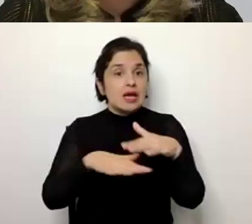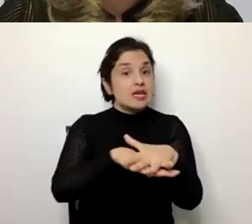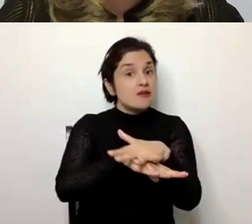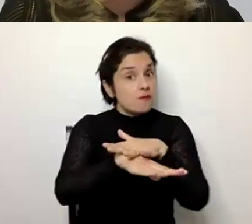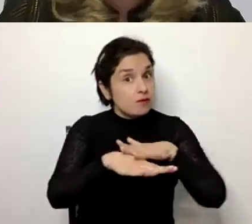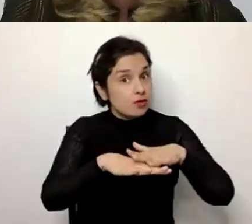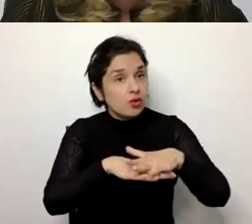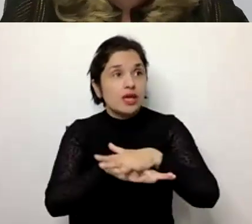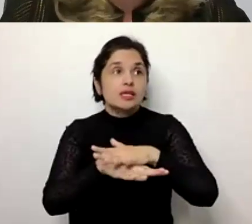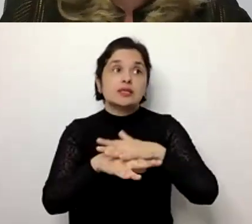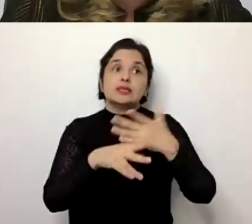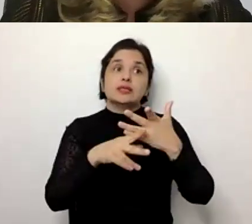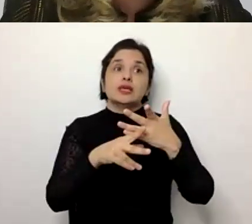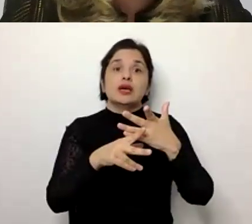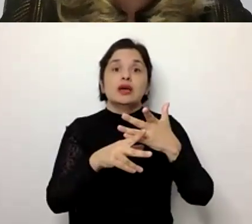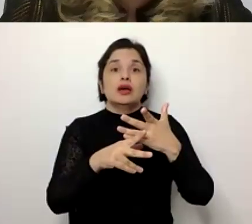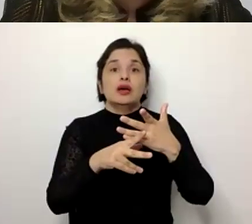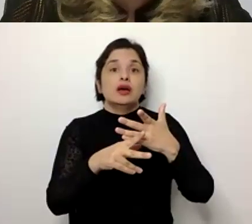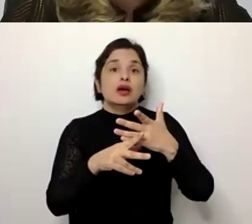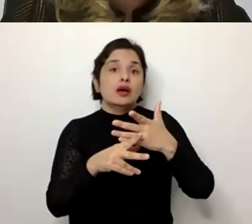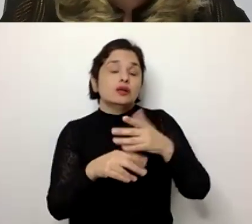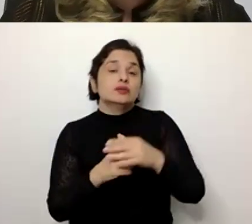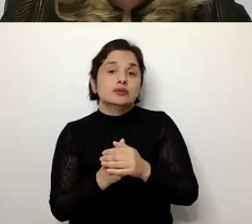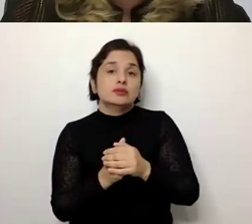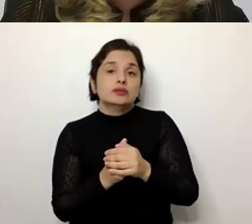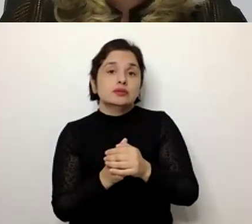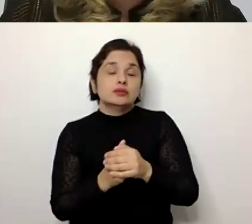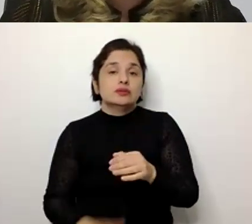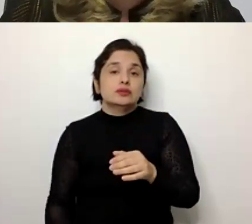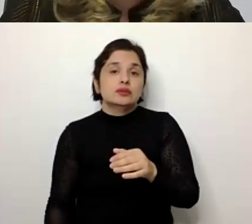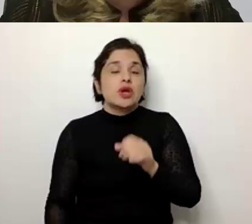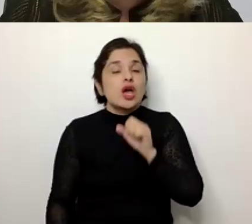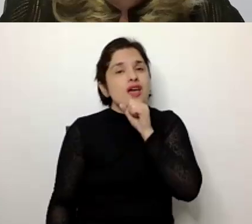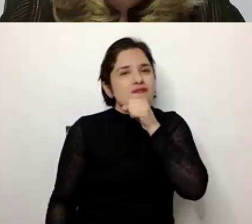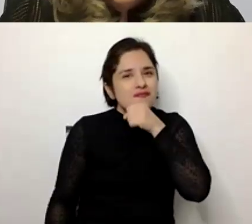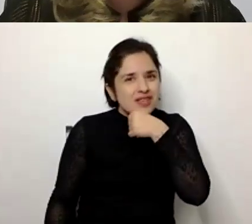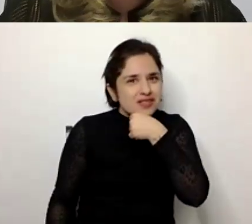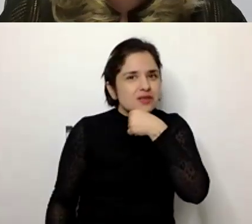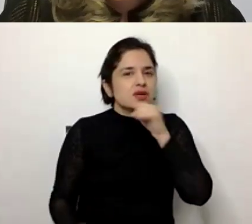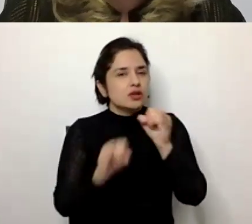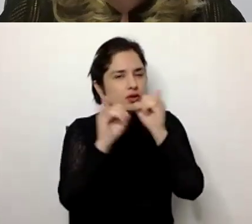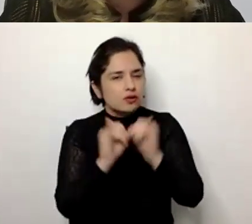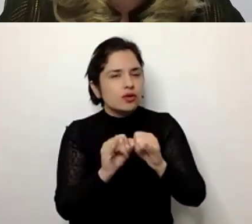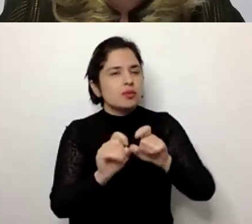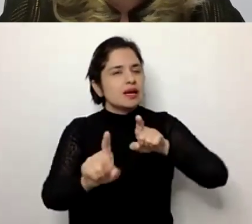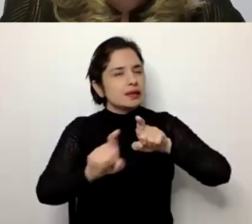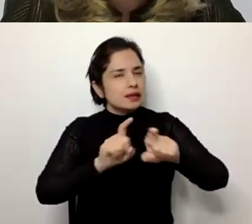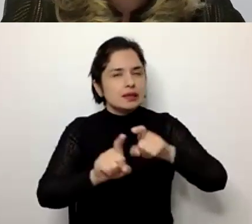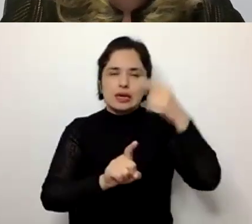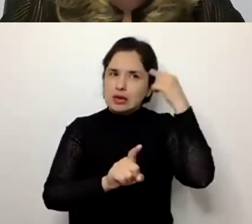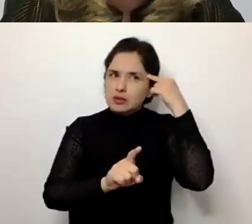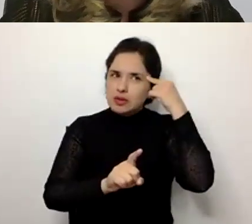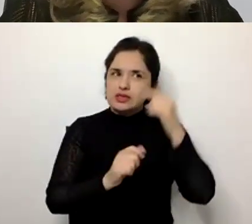em grande parte da população, mas falar de envelhecimento de uma forma crítica é pensar que